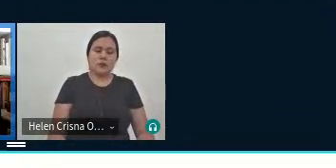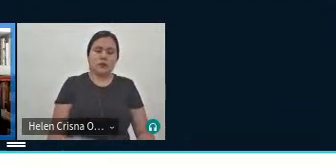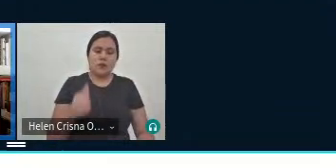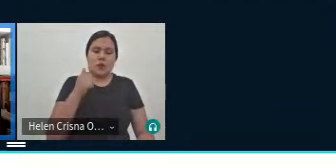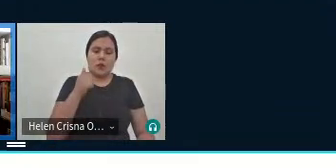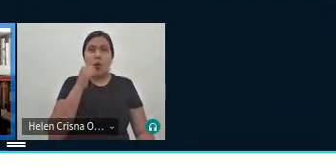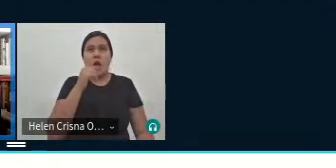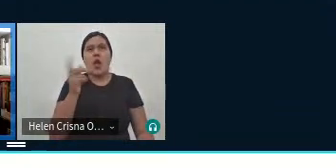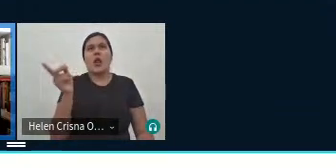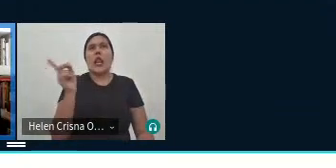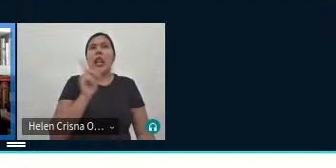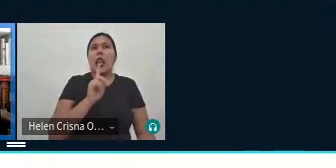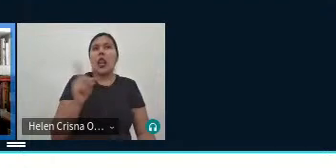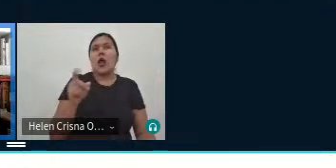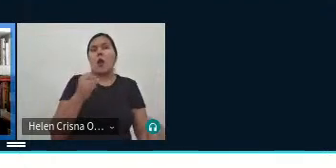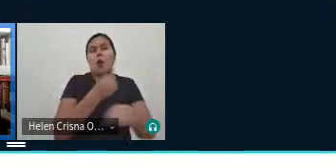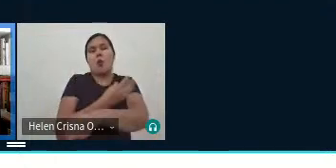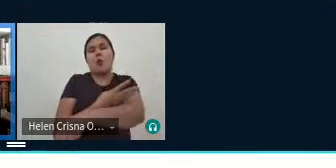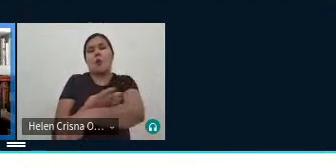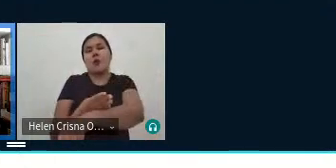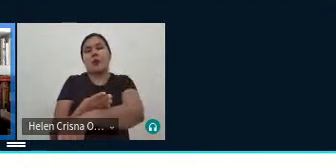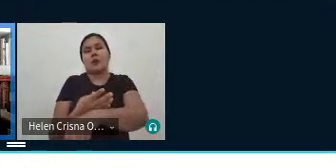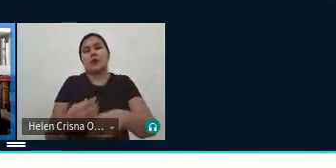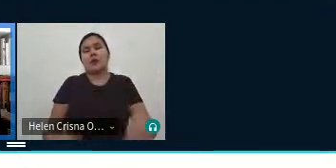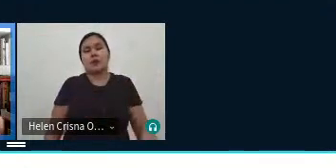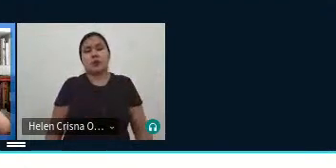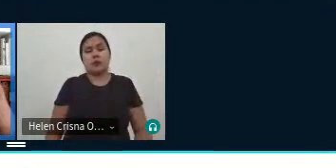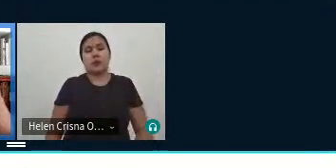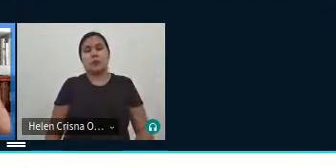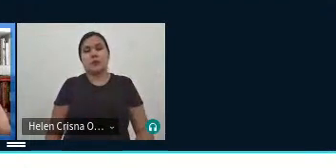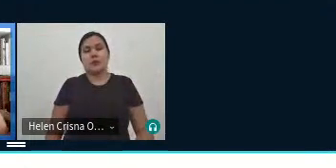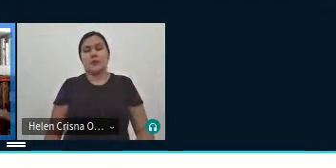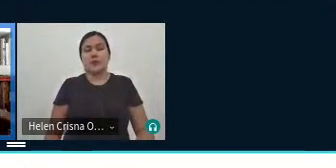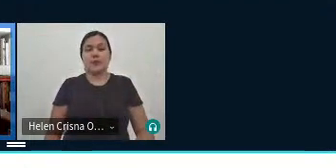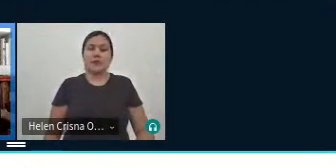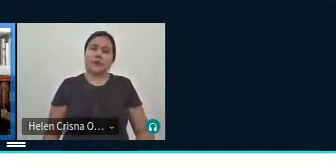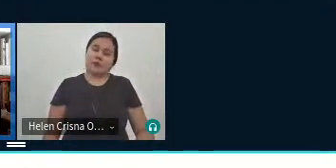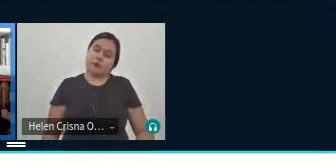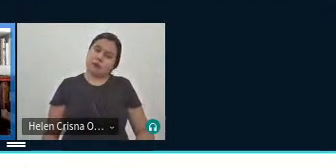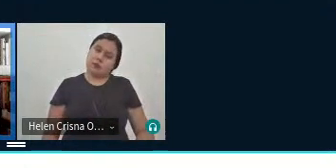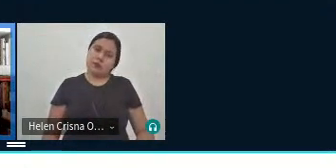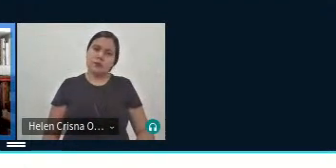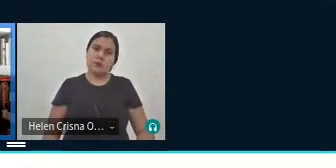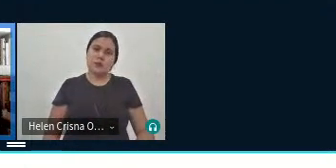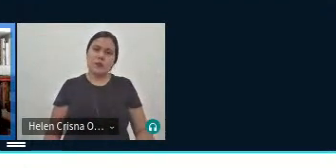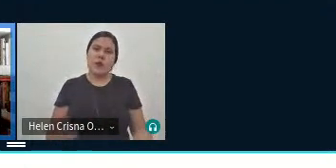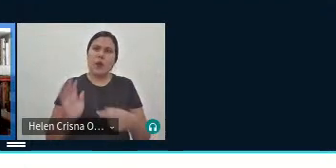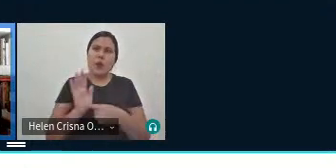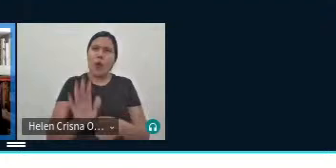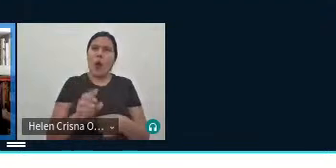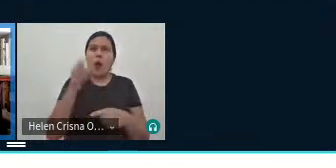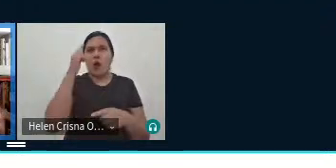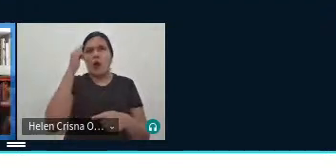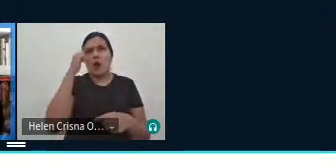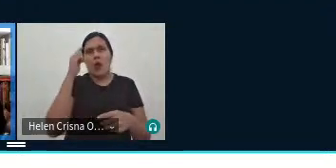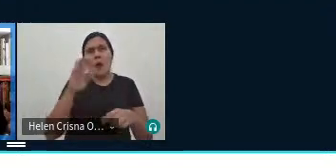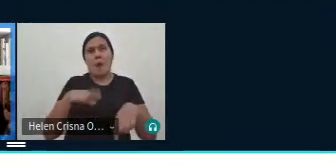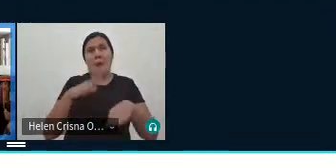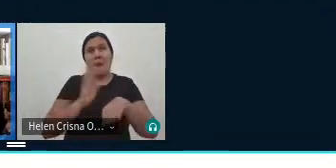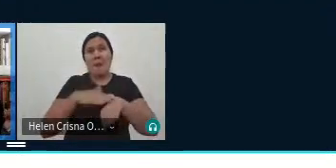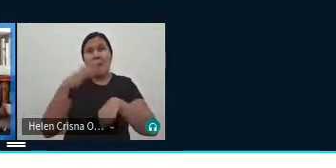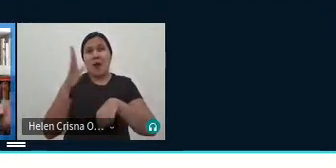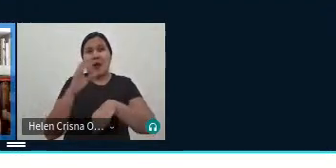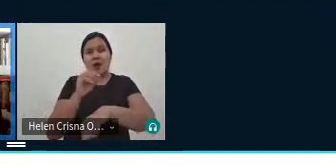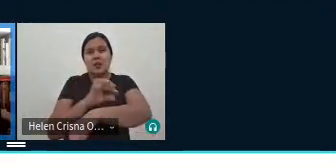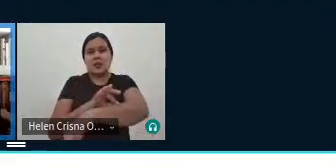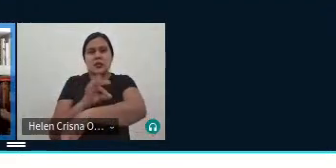brancas traria então uma especificação né trata da ideia de que quanto mais pigmentada for